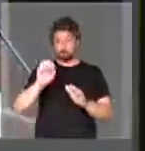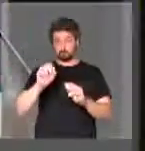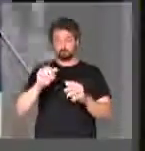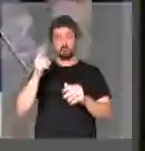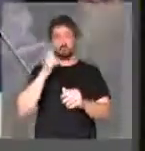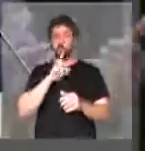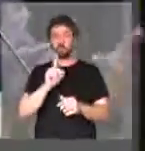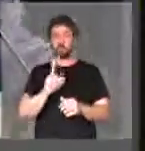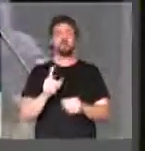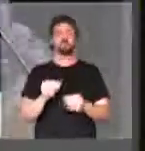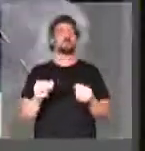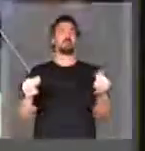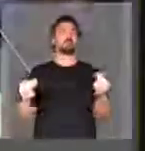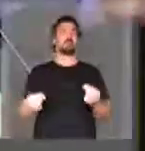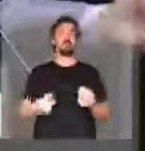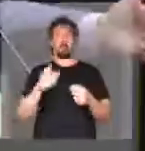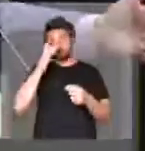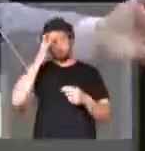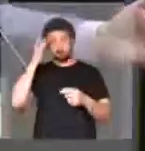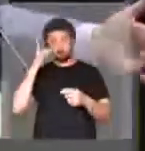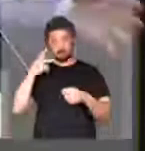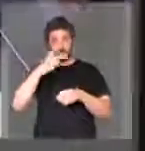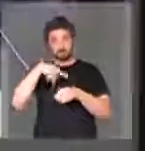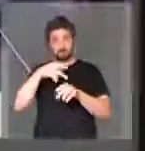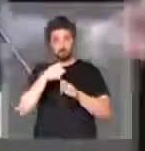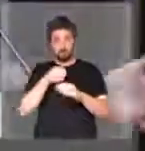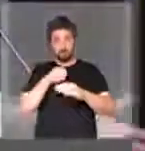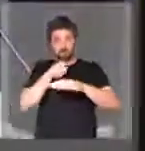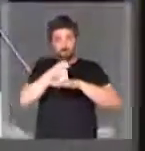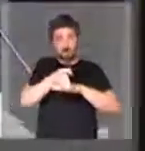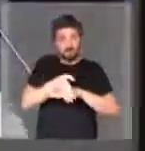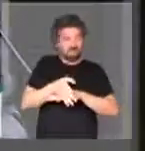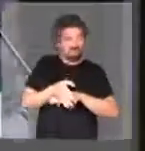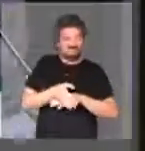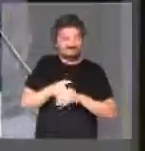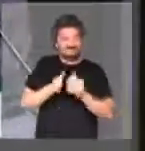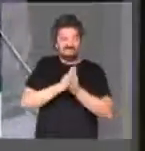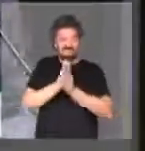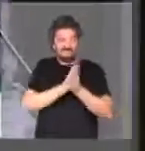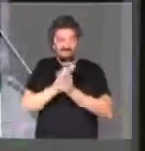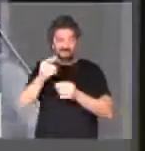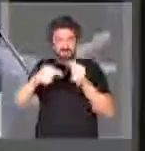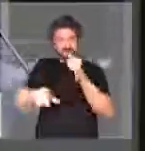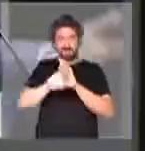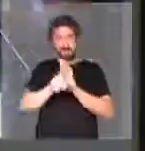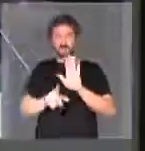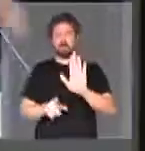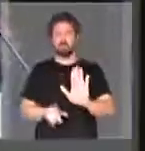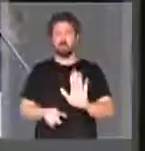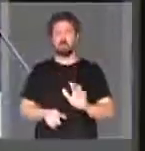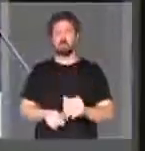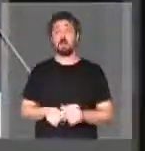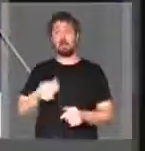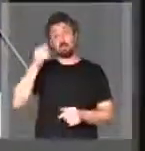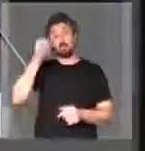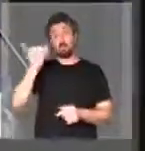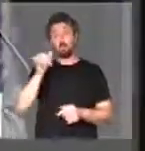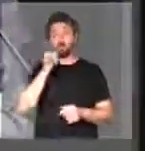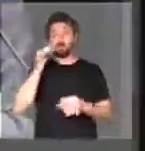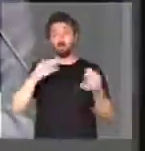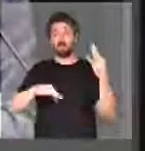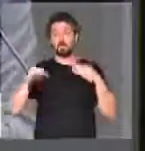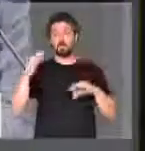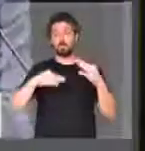impedir o imigrante ilegal de entrar na Guiana Francesa. Mas ele impede que